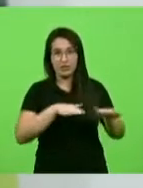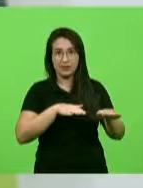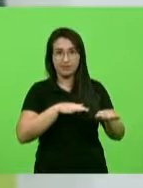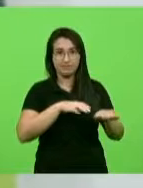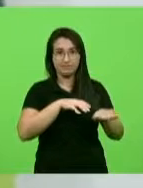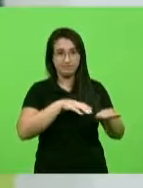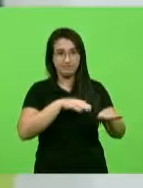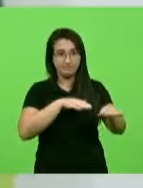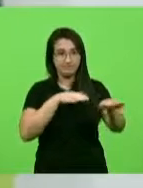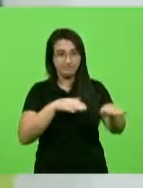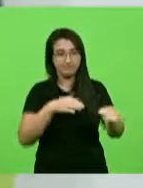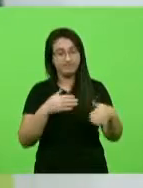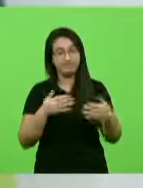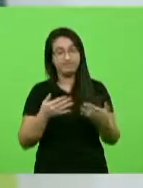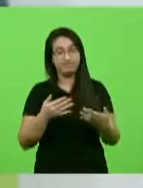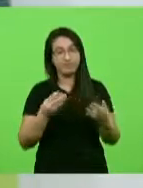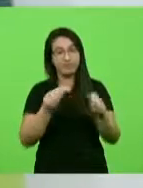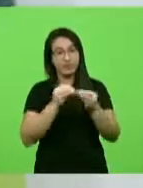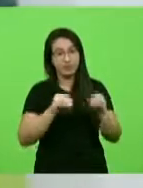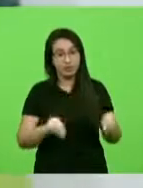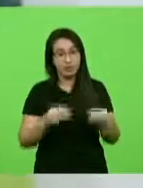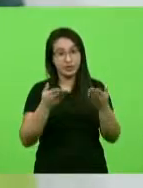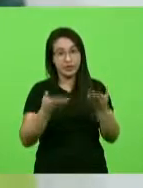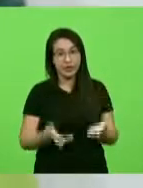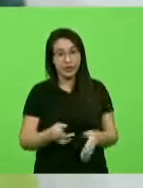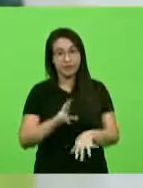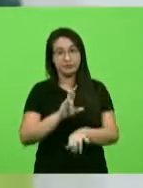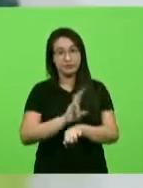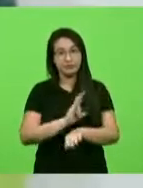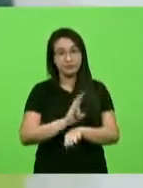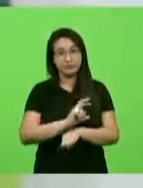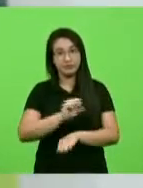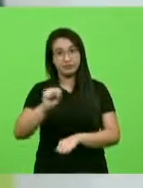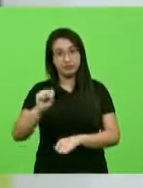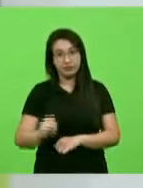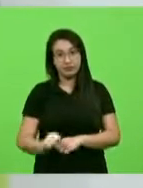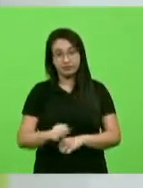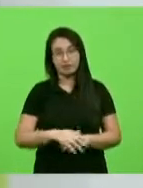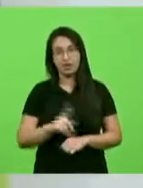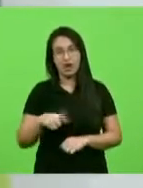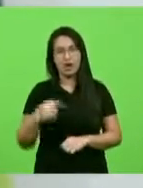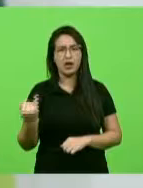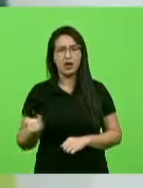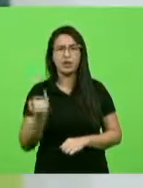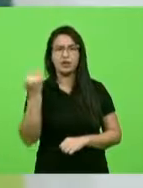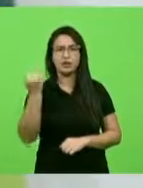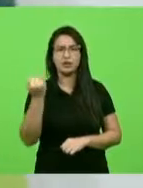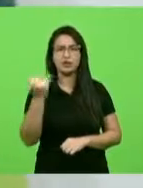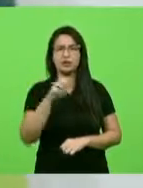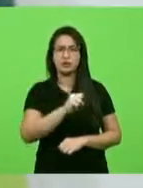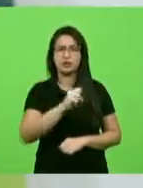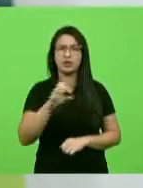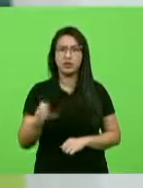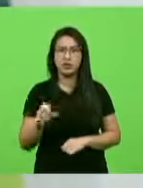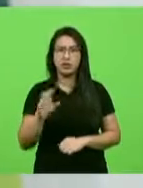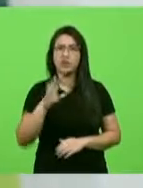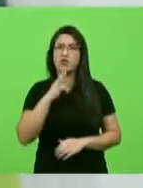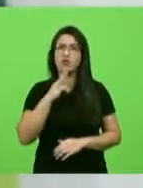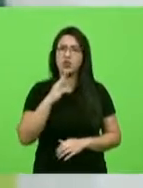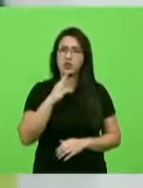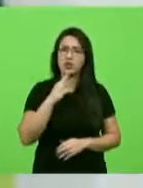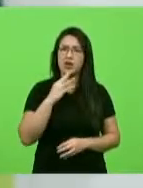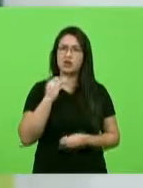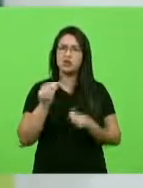no faturamento de um porto isso é importantíssimo que o catarinense tenha conhecimento disso o do porquê do nosso pleito da nossa